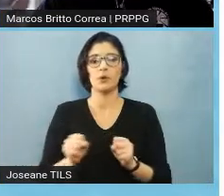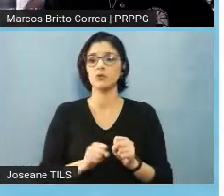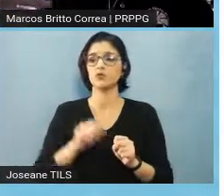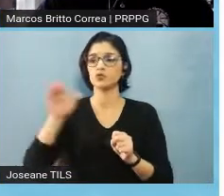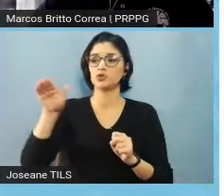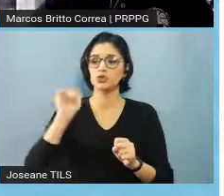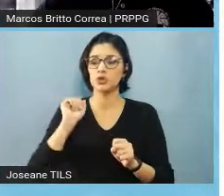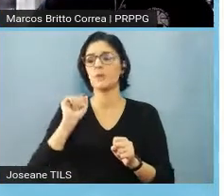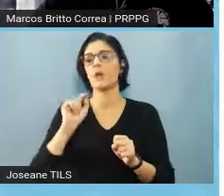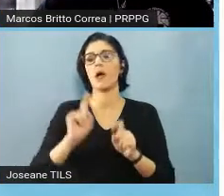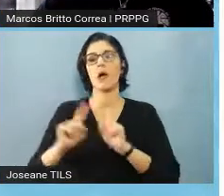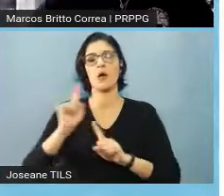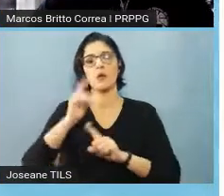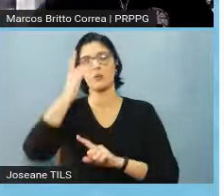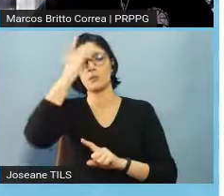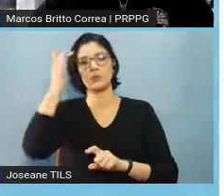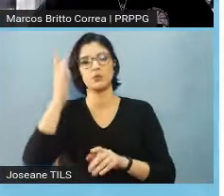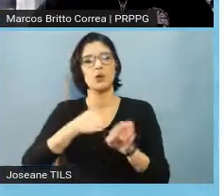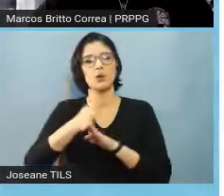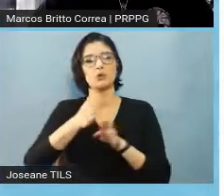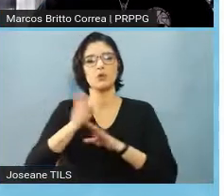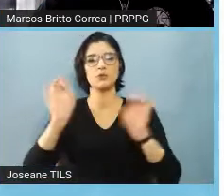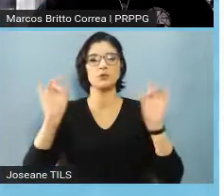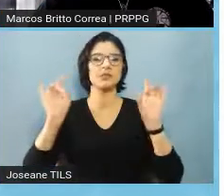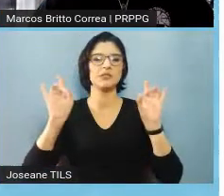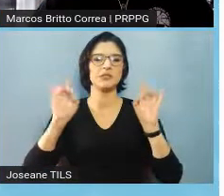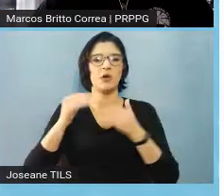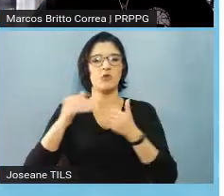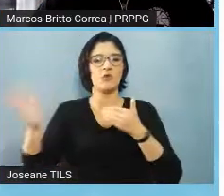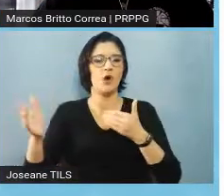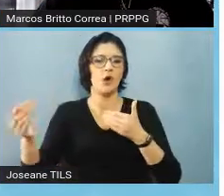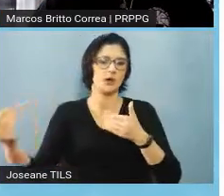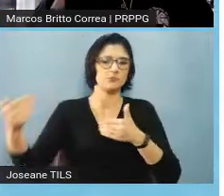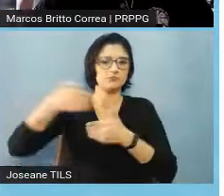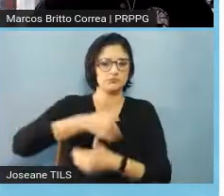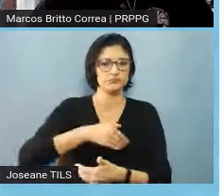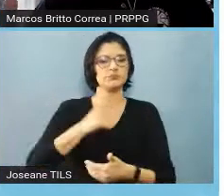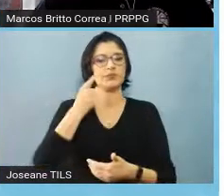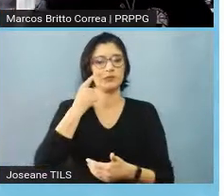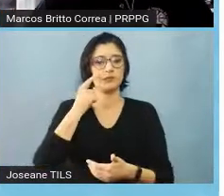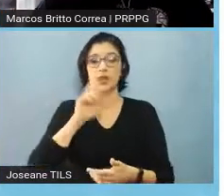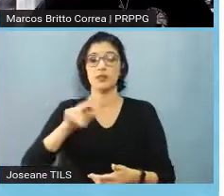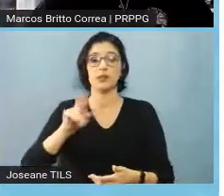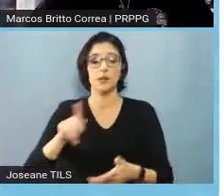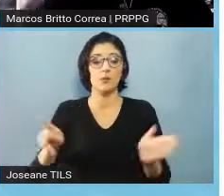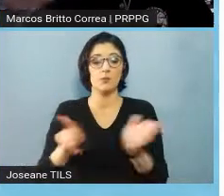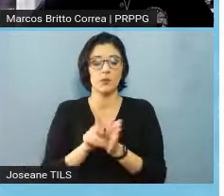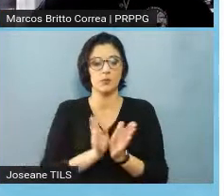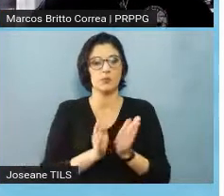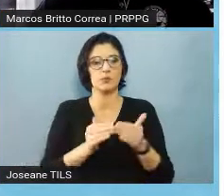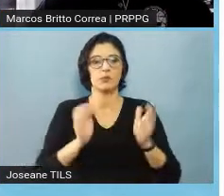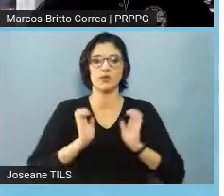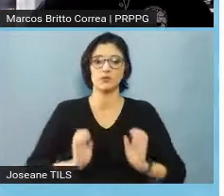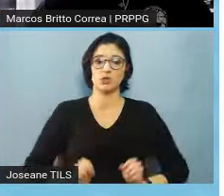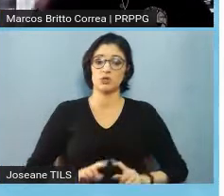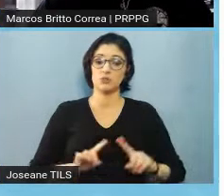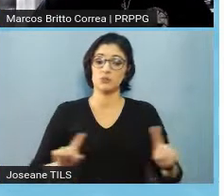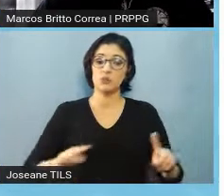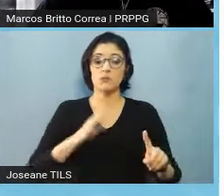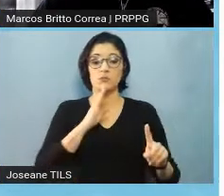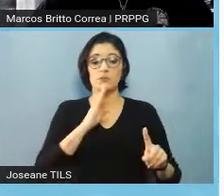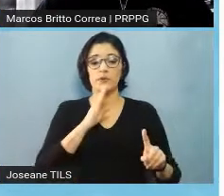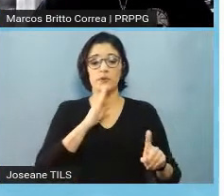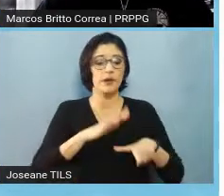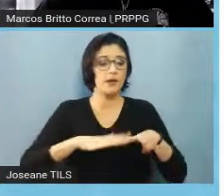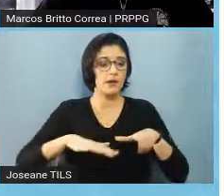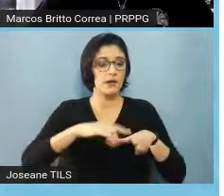ad hoc, tá, então, pessoas que não são necessariamente do pleno do Comitê de Ética, mas que têm conhecimento em alguma área que